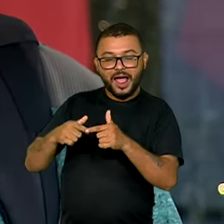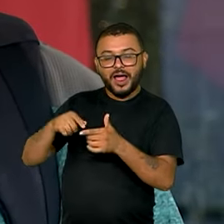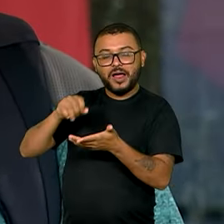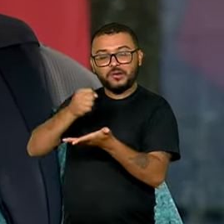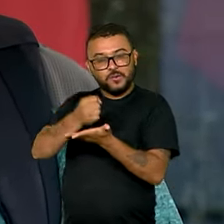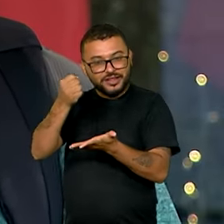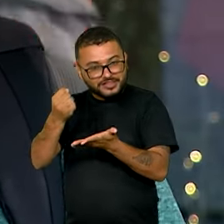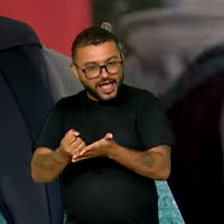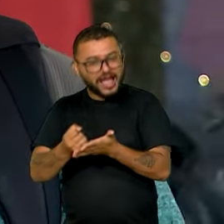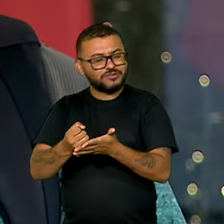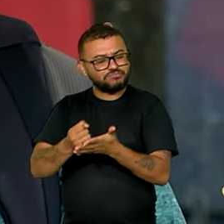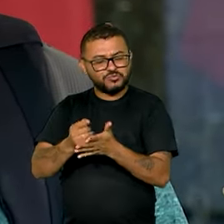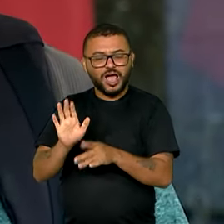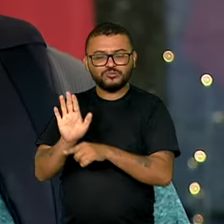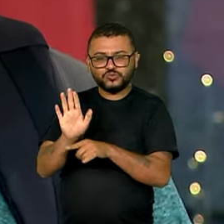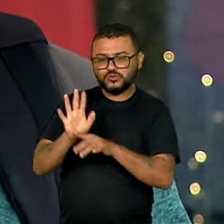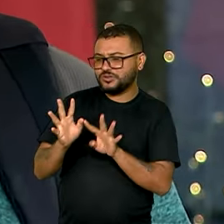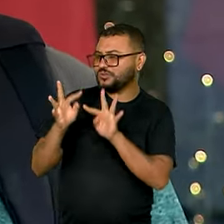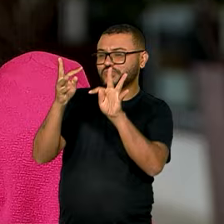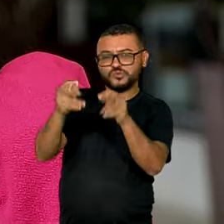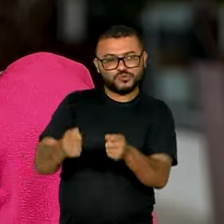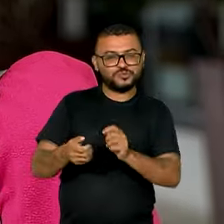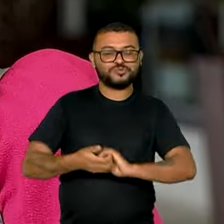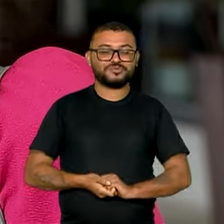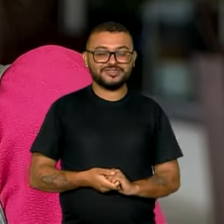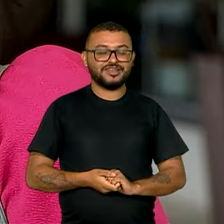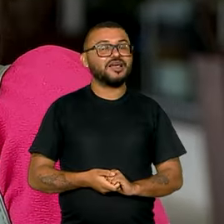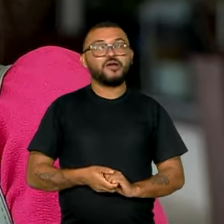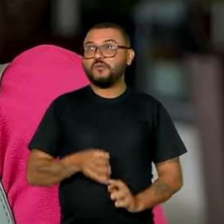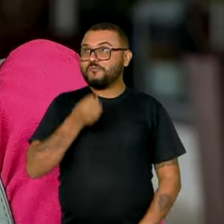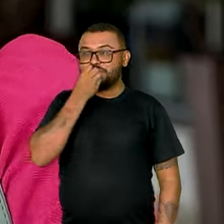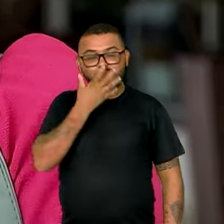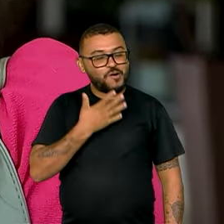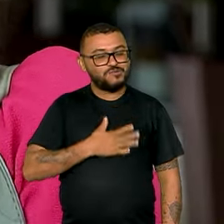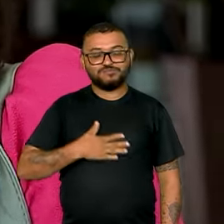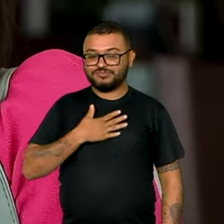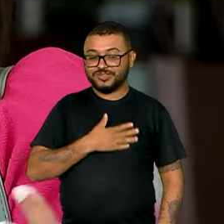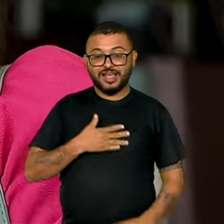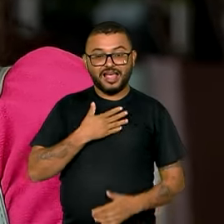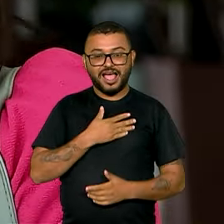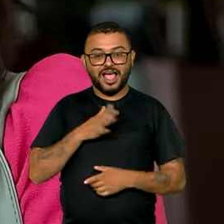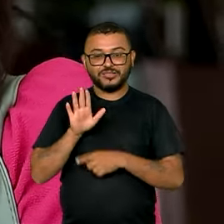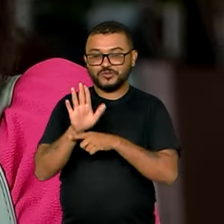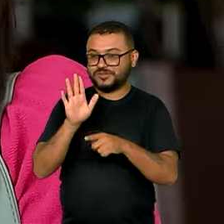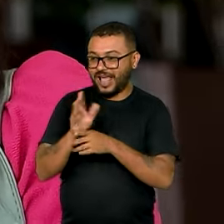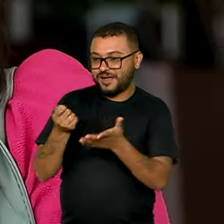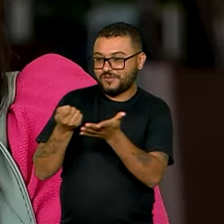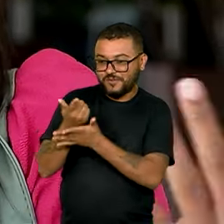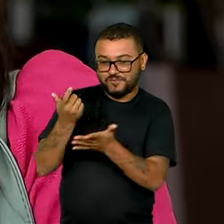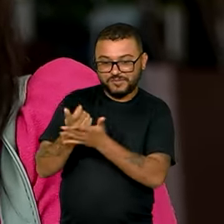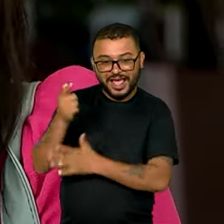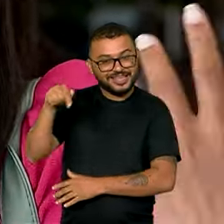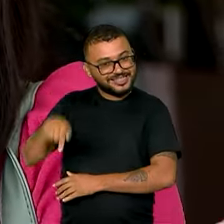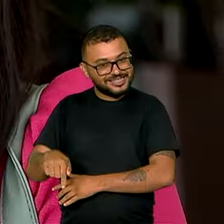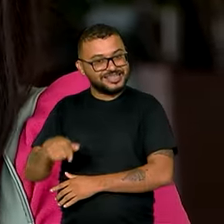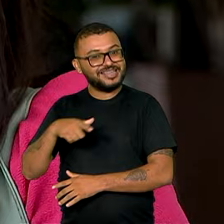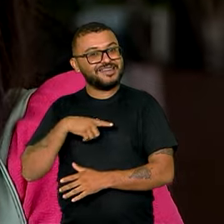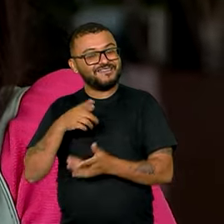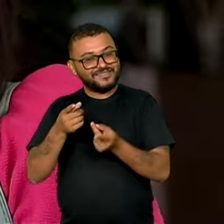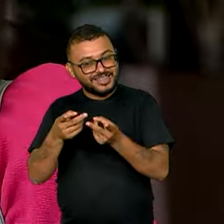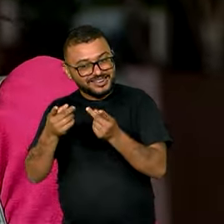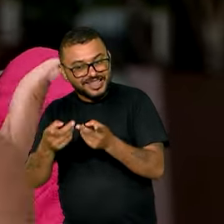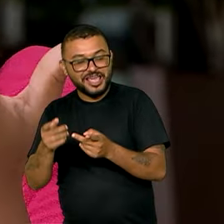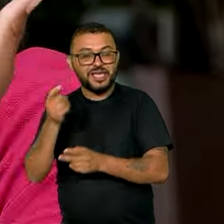fechado. Ajuda todo mundo, todas as partes. Ajuda bastante, vai ajudar as pessoas a me ajudar a comprar aqui, meus sagados, minhas